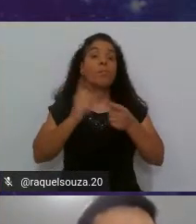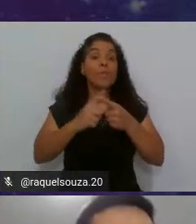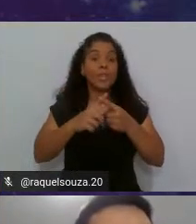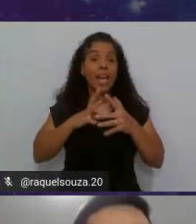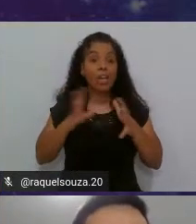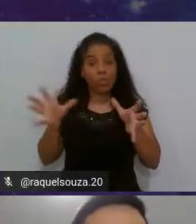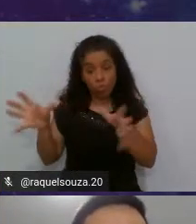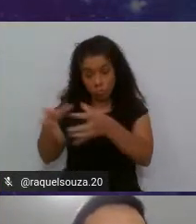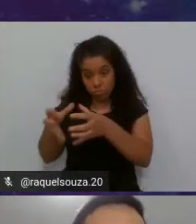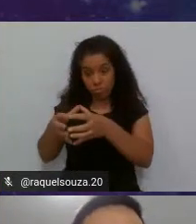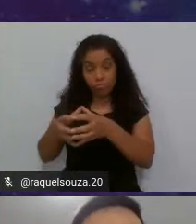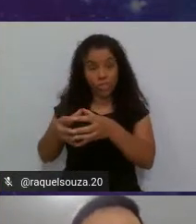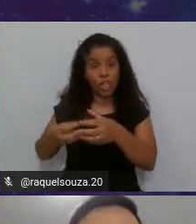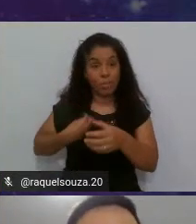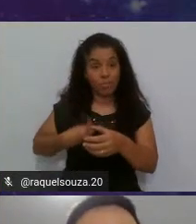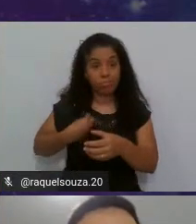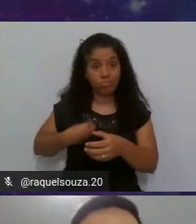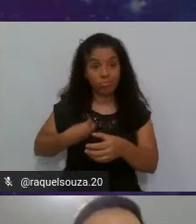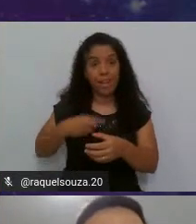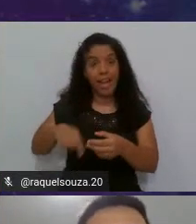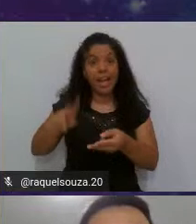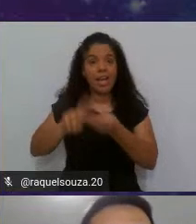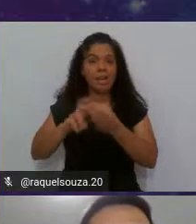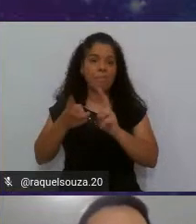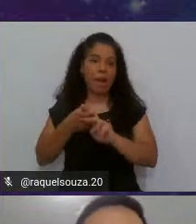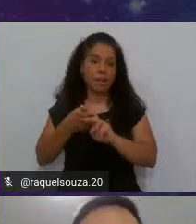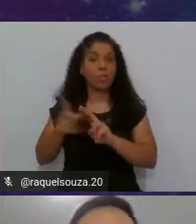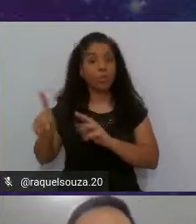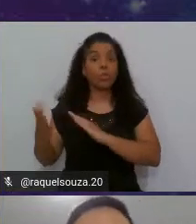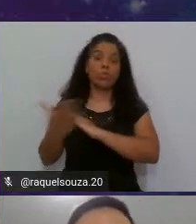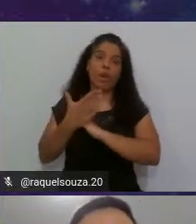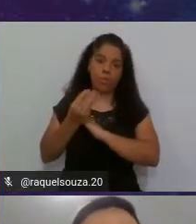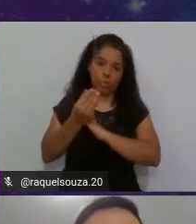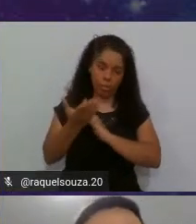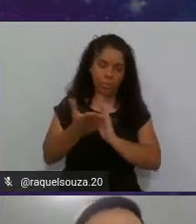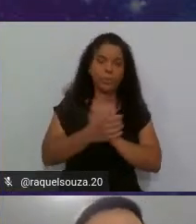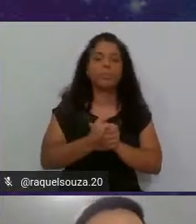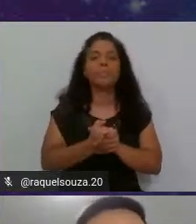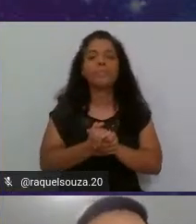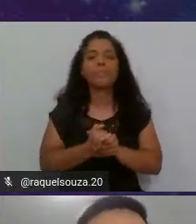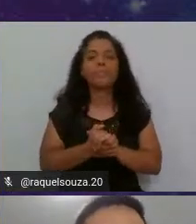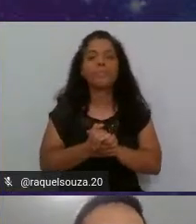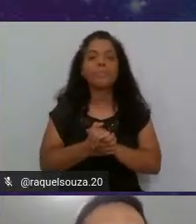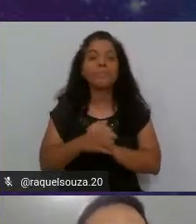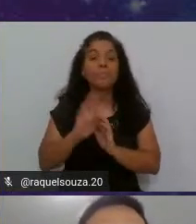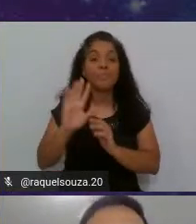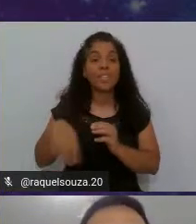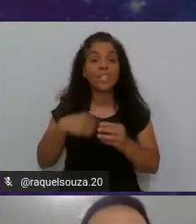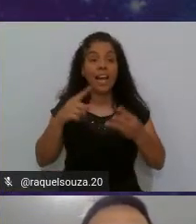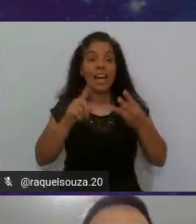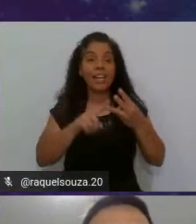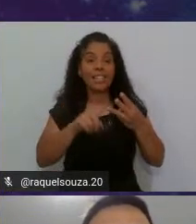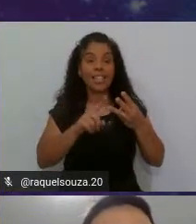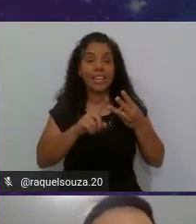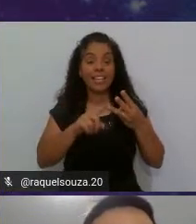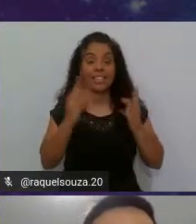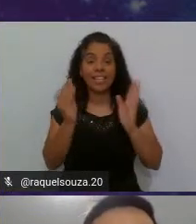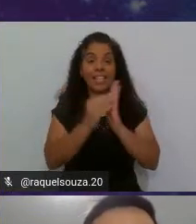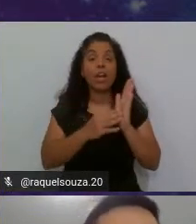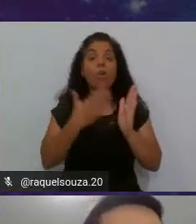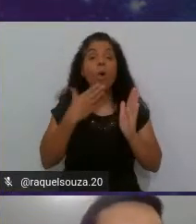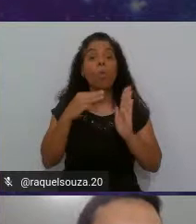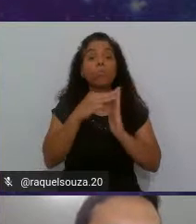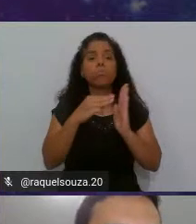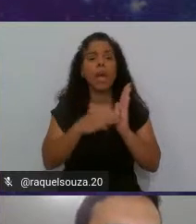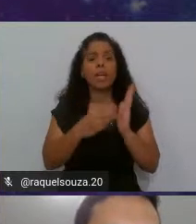participo é Python que é utilizado. Então, isso vai me ajudar muito. E aí, a terceira etapa é o método.